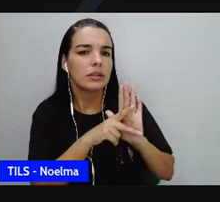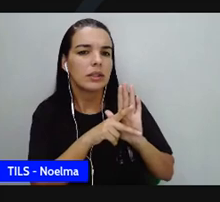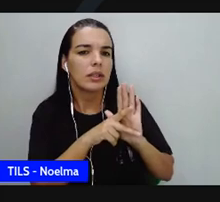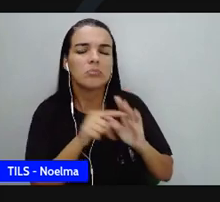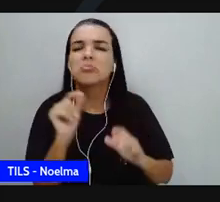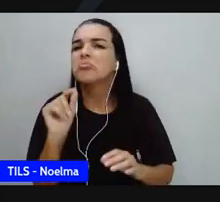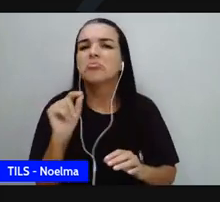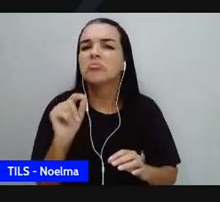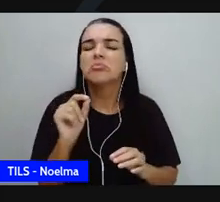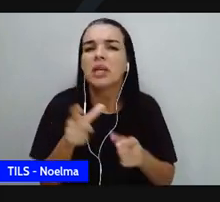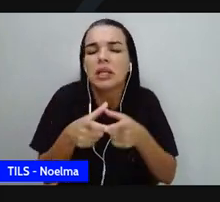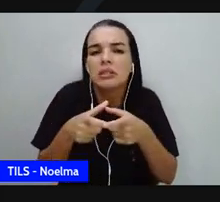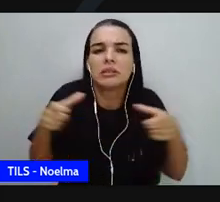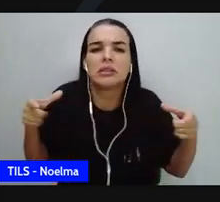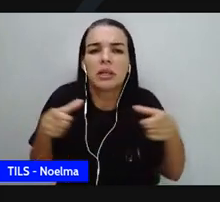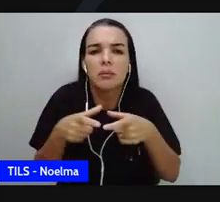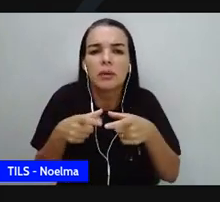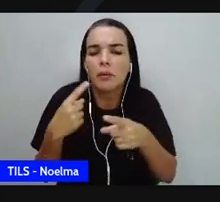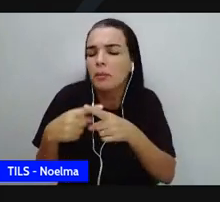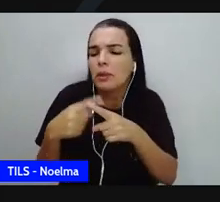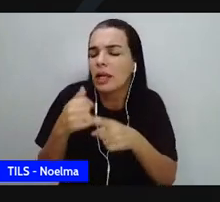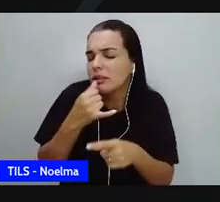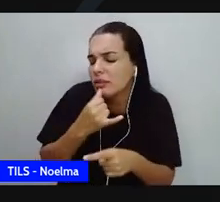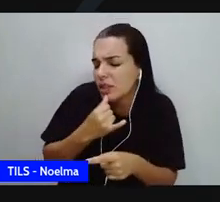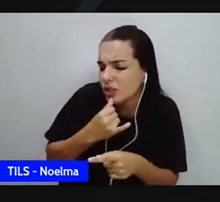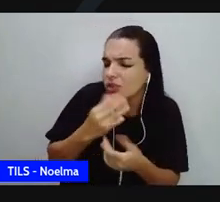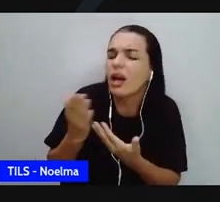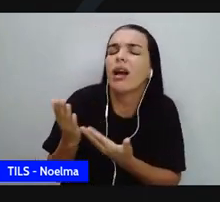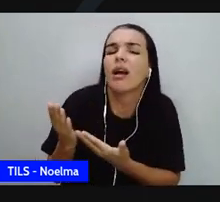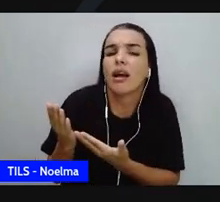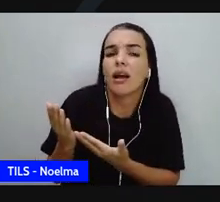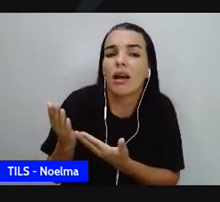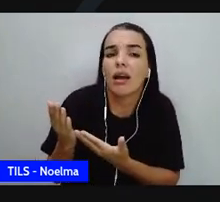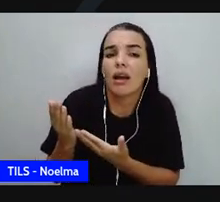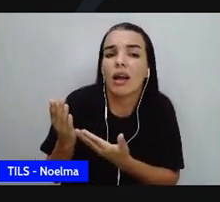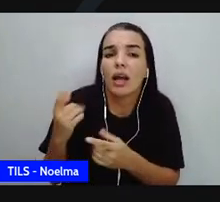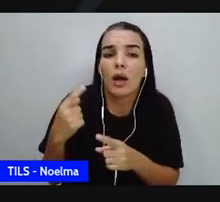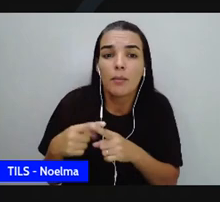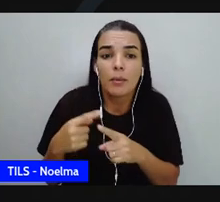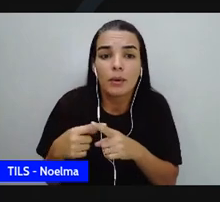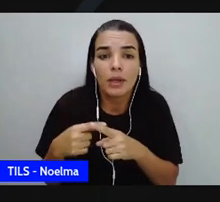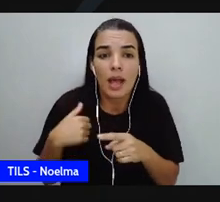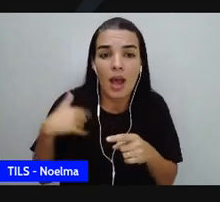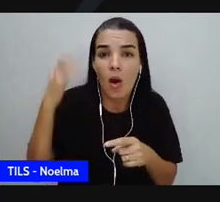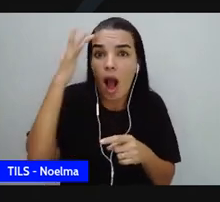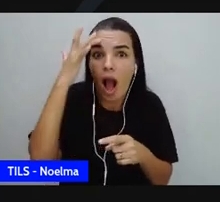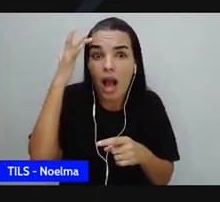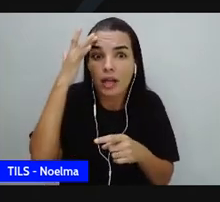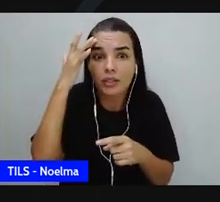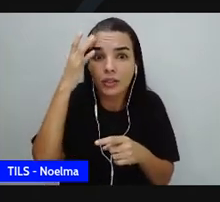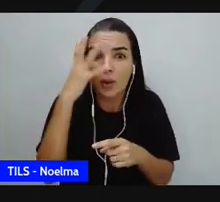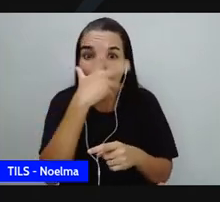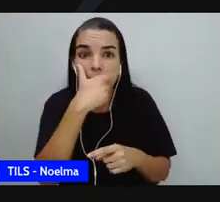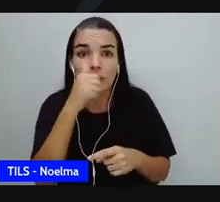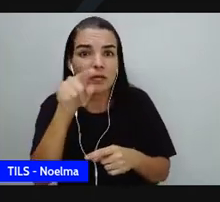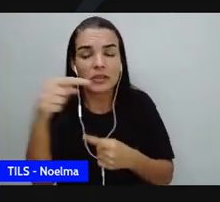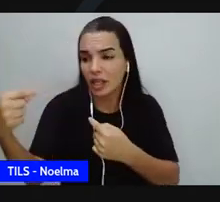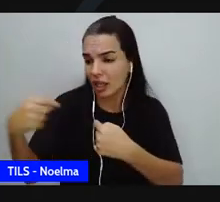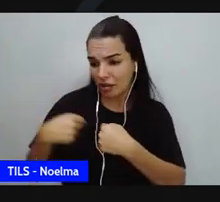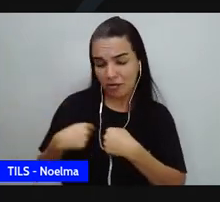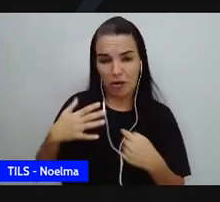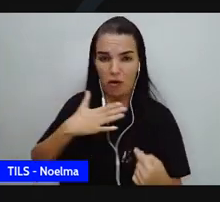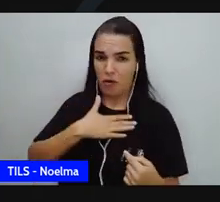Por que vive triste assim? É que eu a acho bonita e você não gosta de mim.